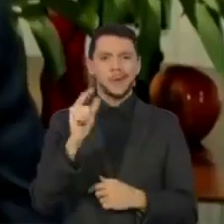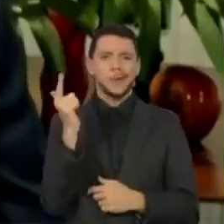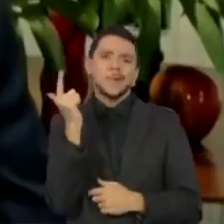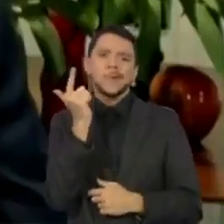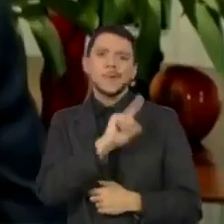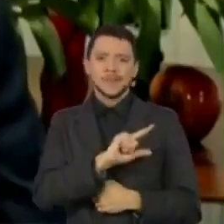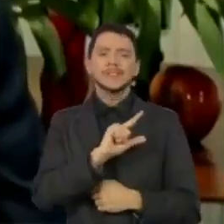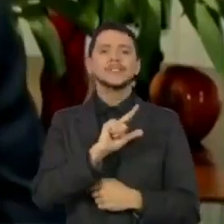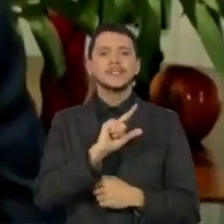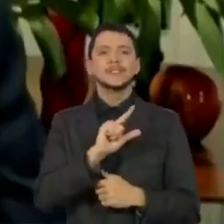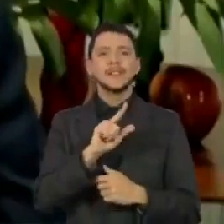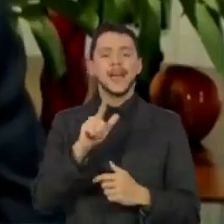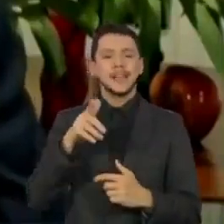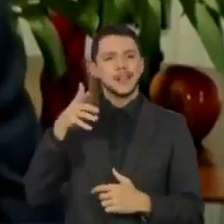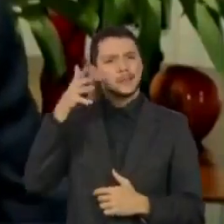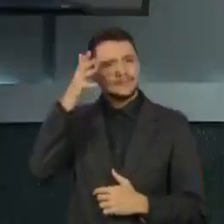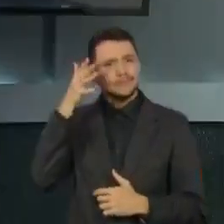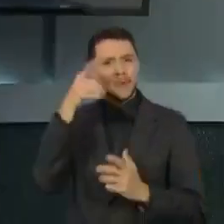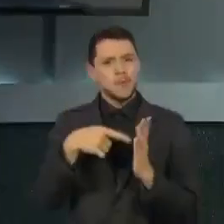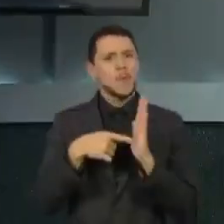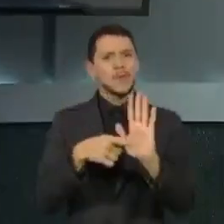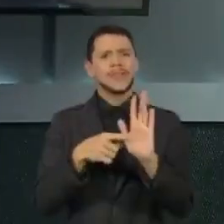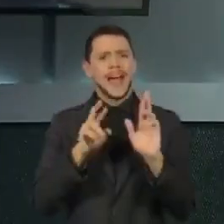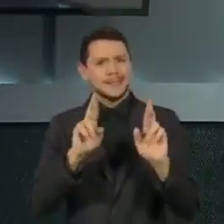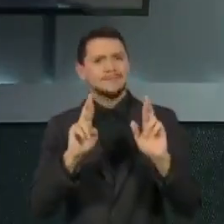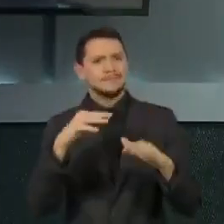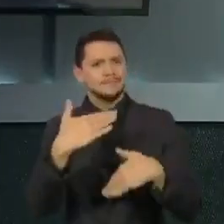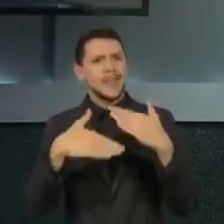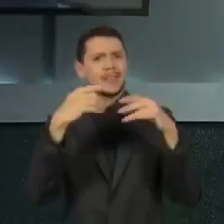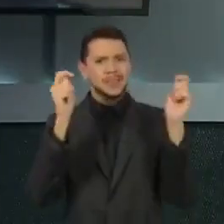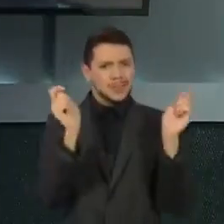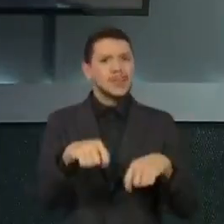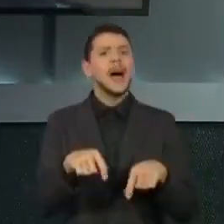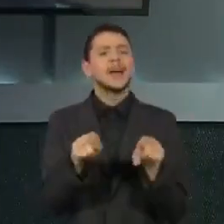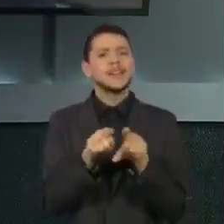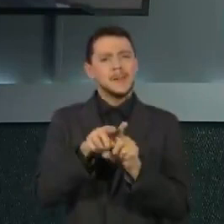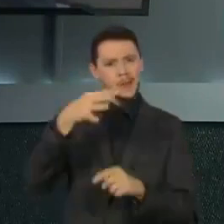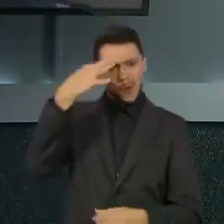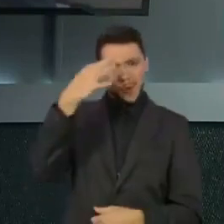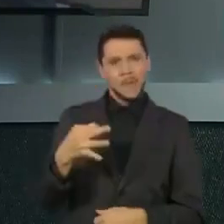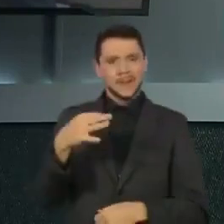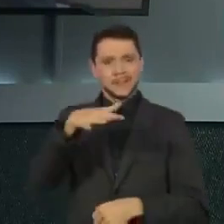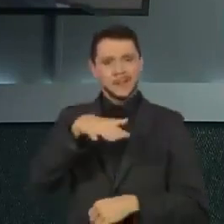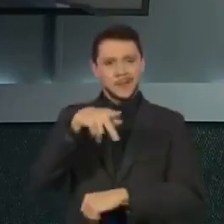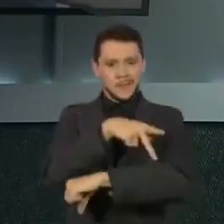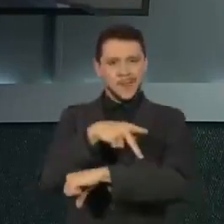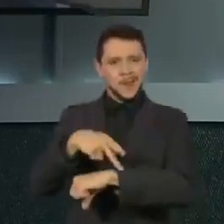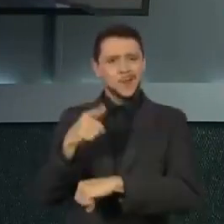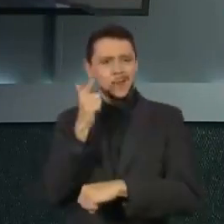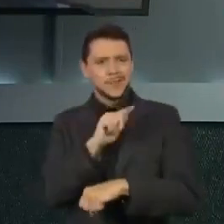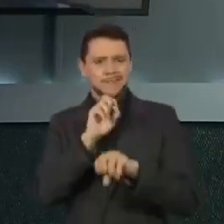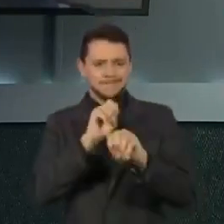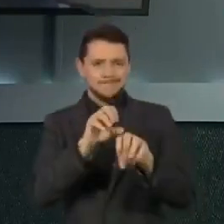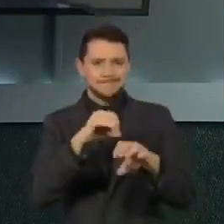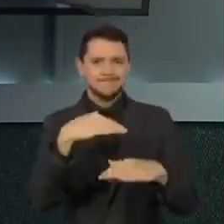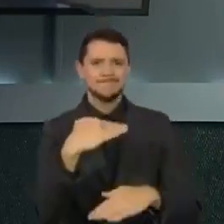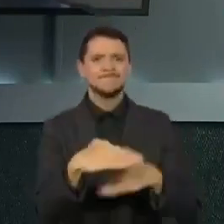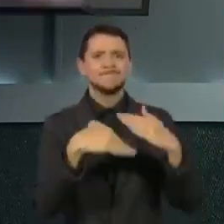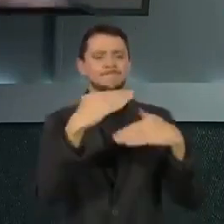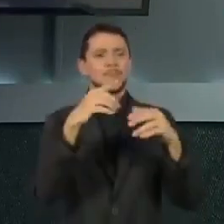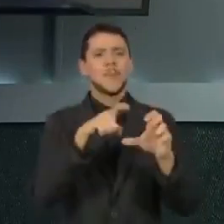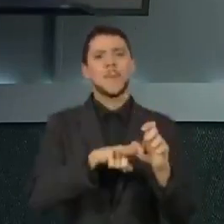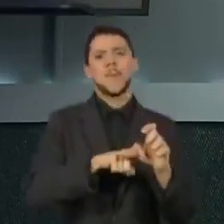trouxesse não só uma palavra de esperança, mas também uma compreensão pedagógica da educação que pudesse ser mais